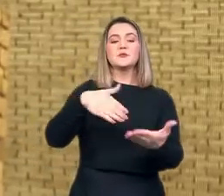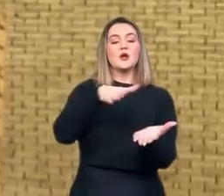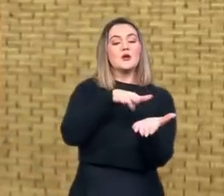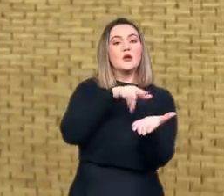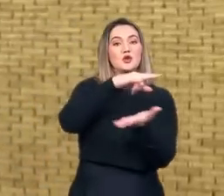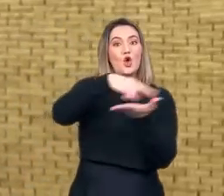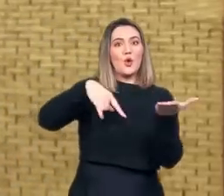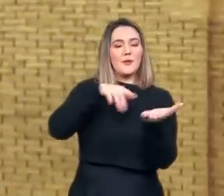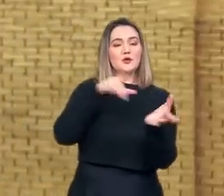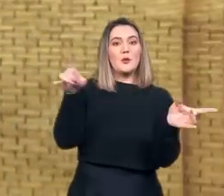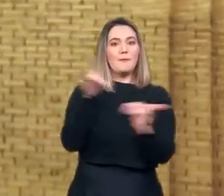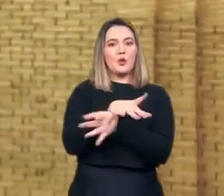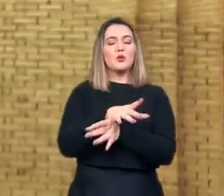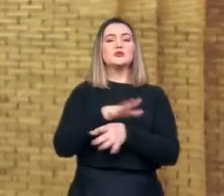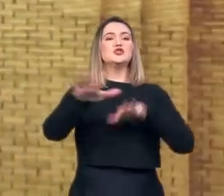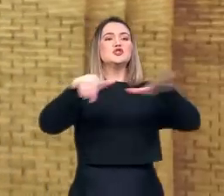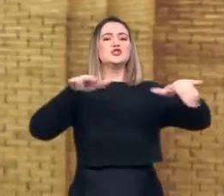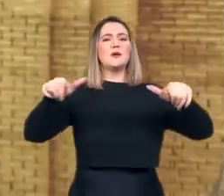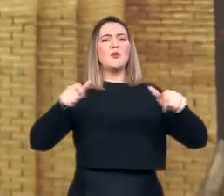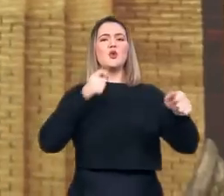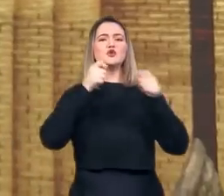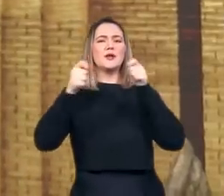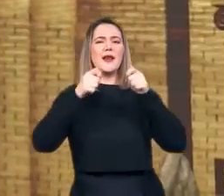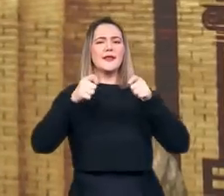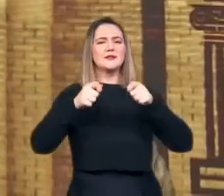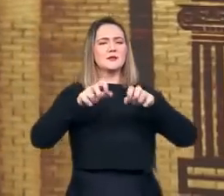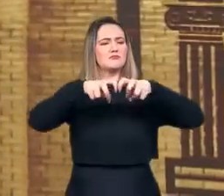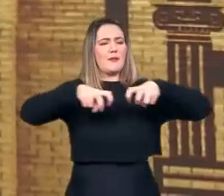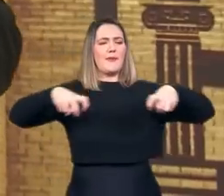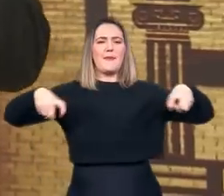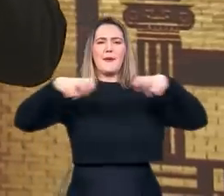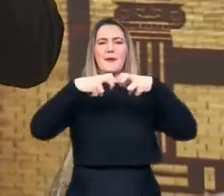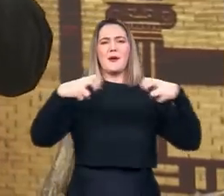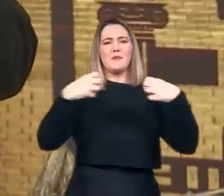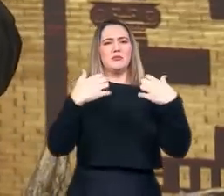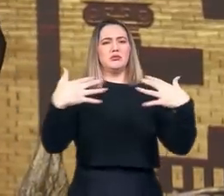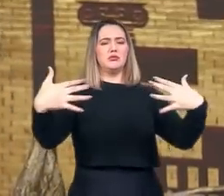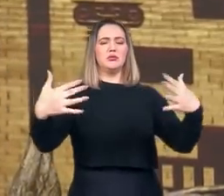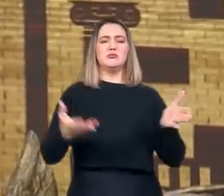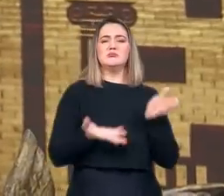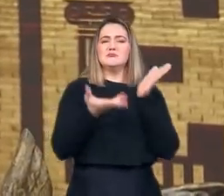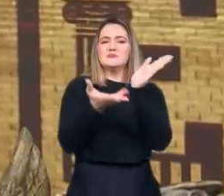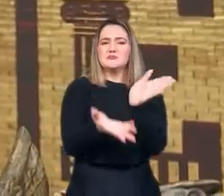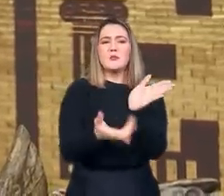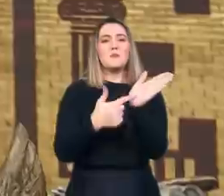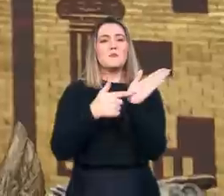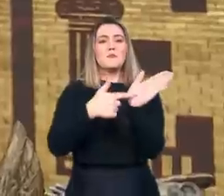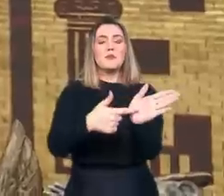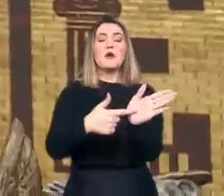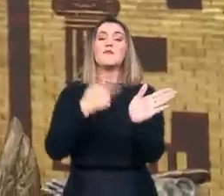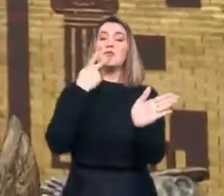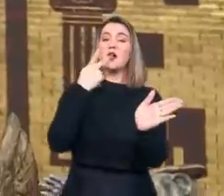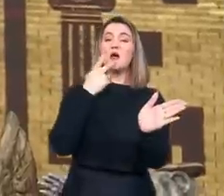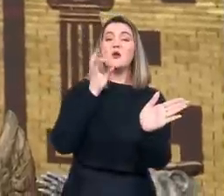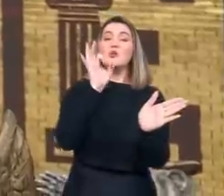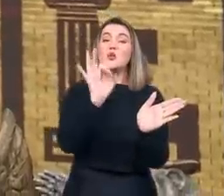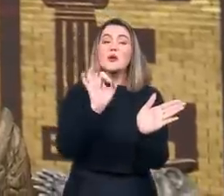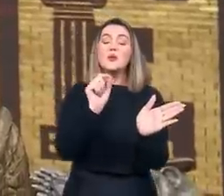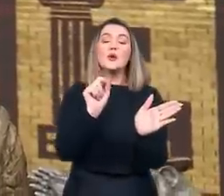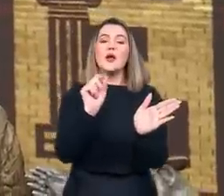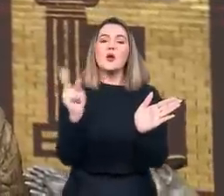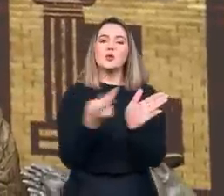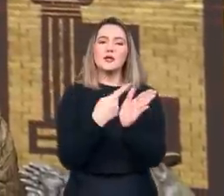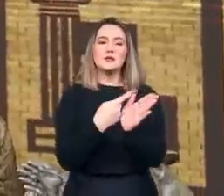o chefe da equipe, disse a um jornalista espanhol que o livro afasta a ideia de que os acusados quase sempre